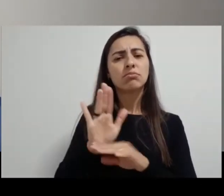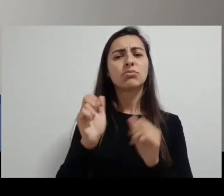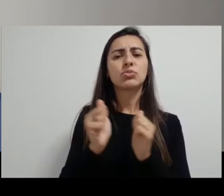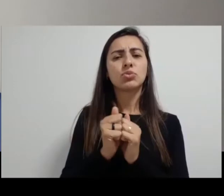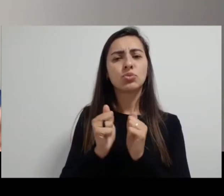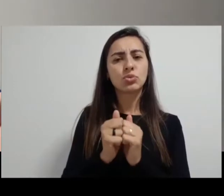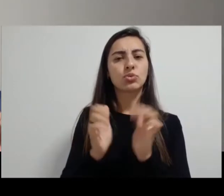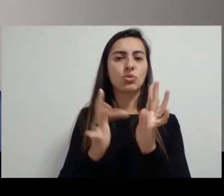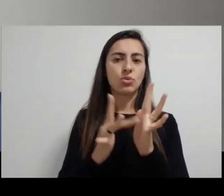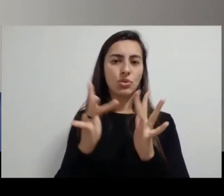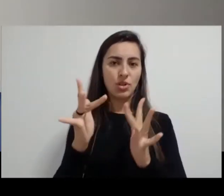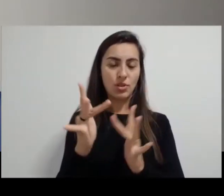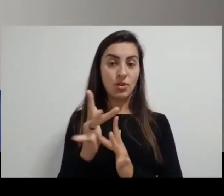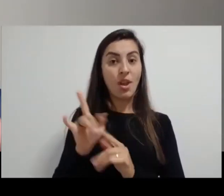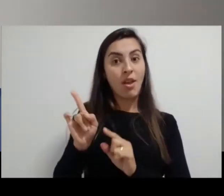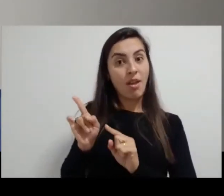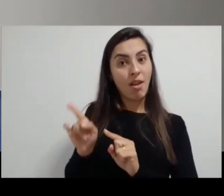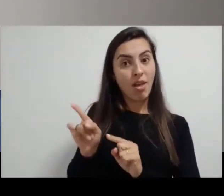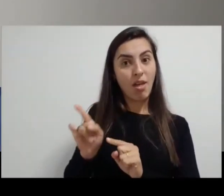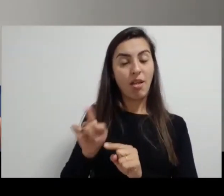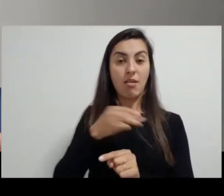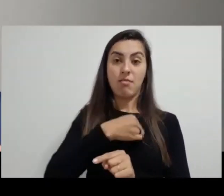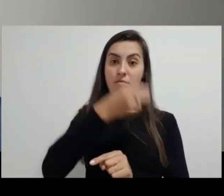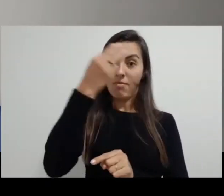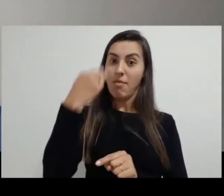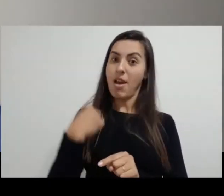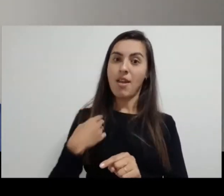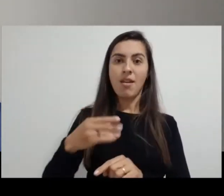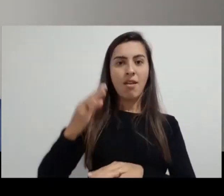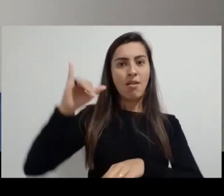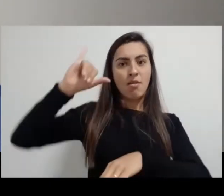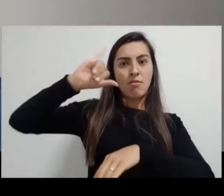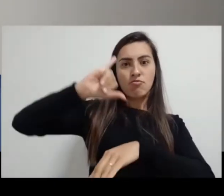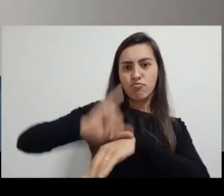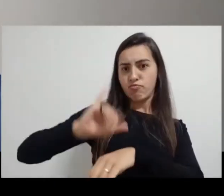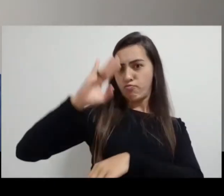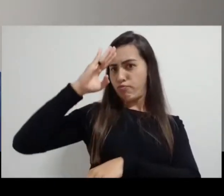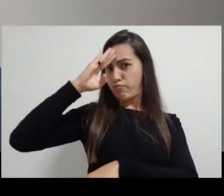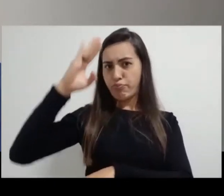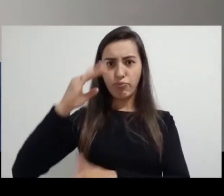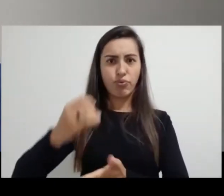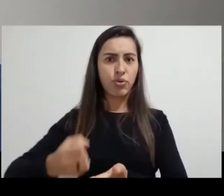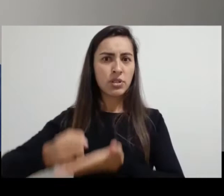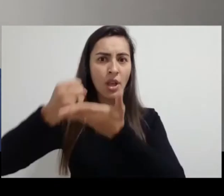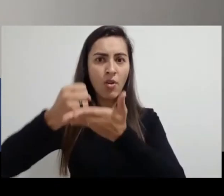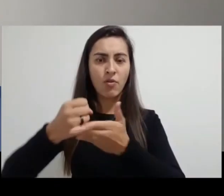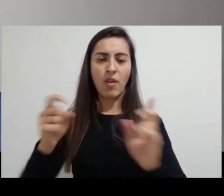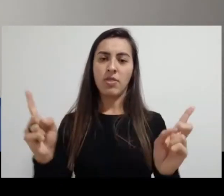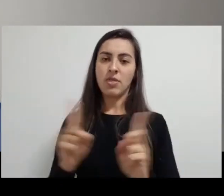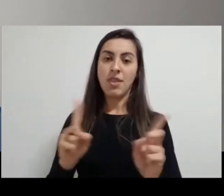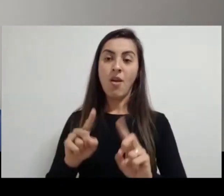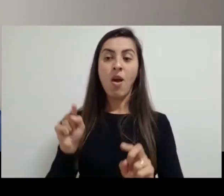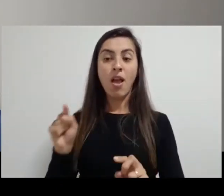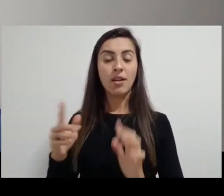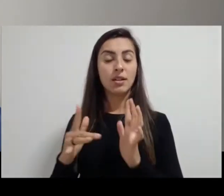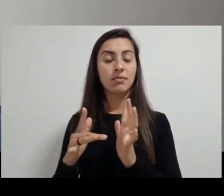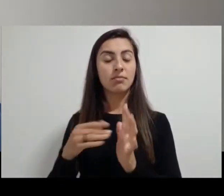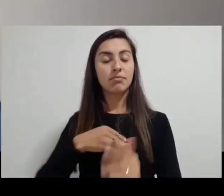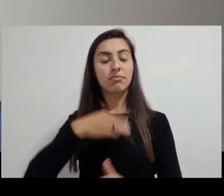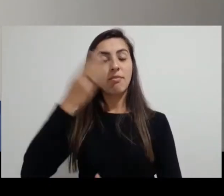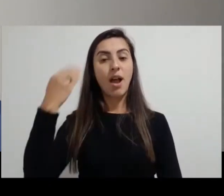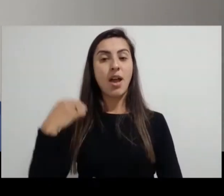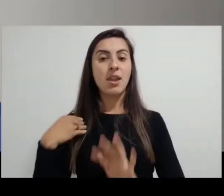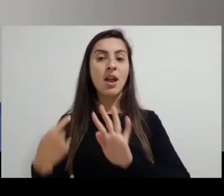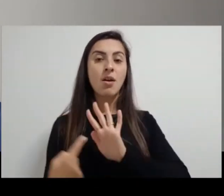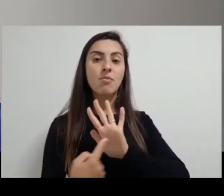Jesus. E que ela não é o centro da salvação, mas ela aponta para Jesus Cristo.